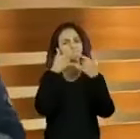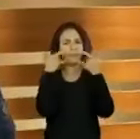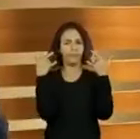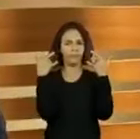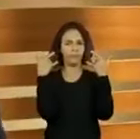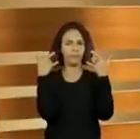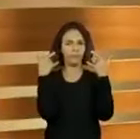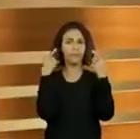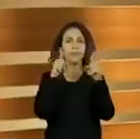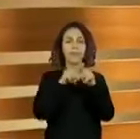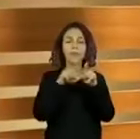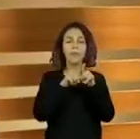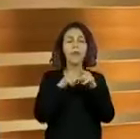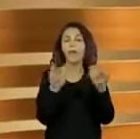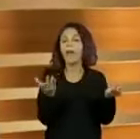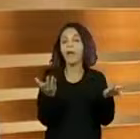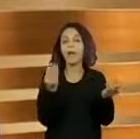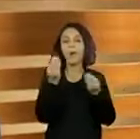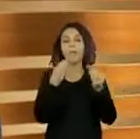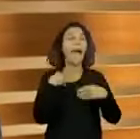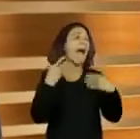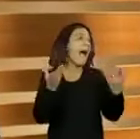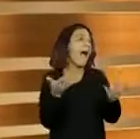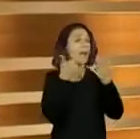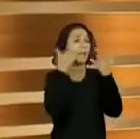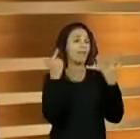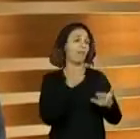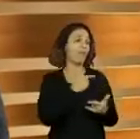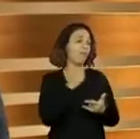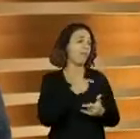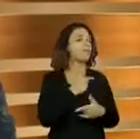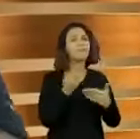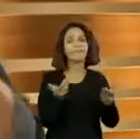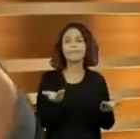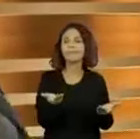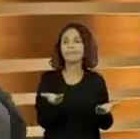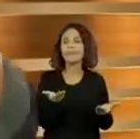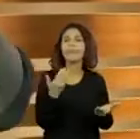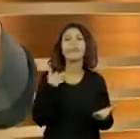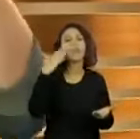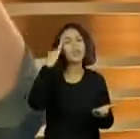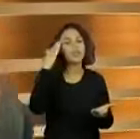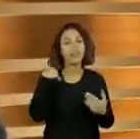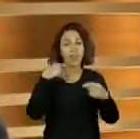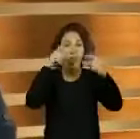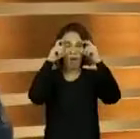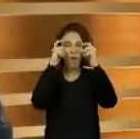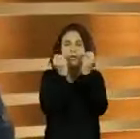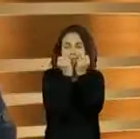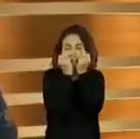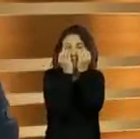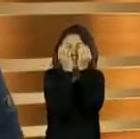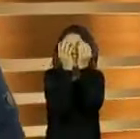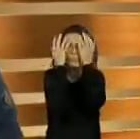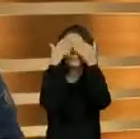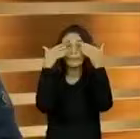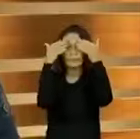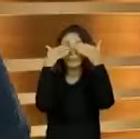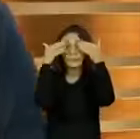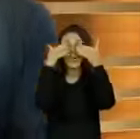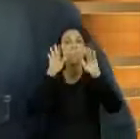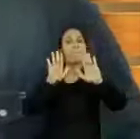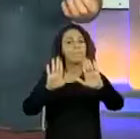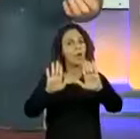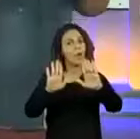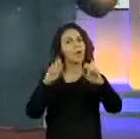Mais uma vez, não tem desculpa. Ah, a máscara é feia, é desconfortável muito, ainda mais eu que uso óculos. Gente, isso aqui fica super embaçado. Mas,